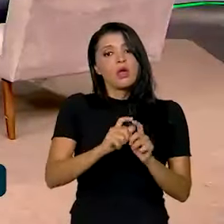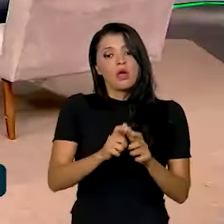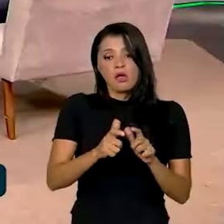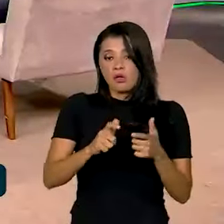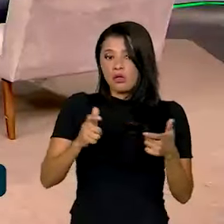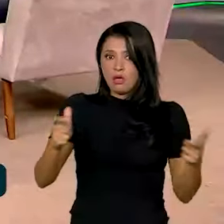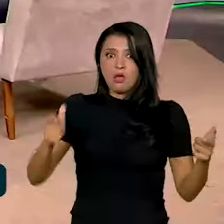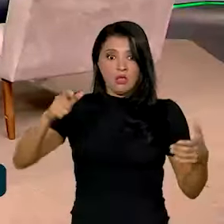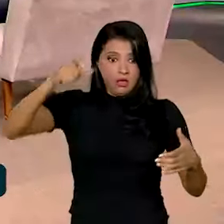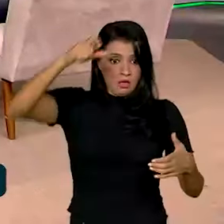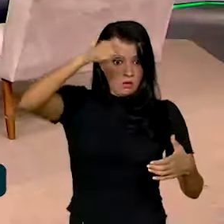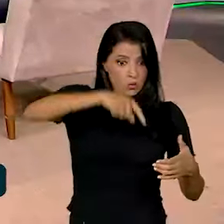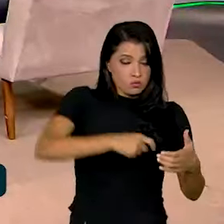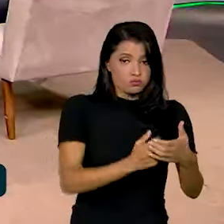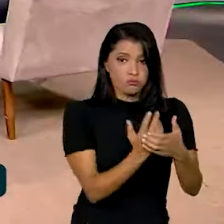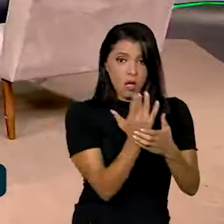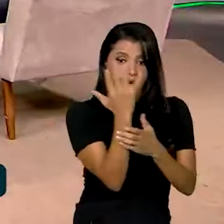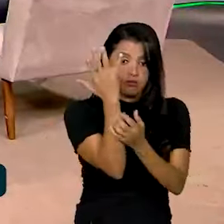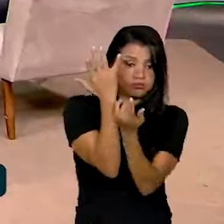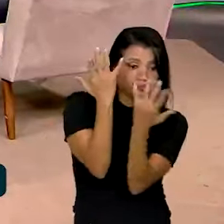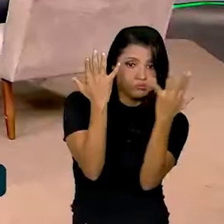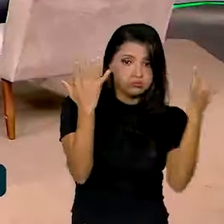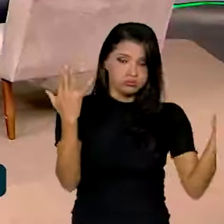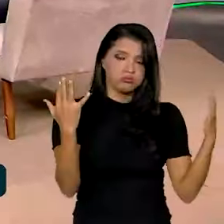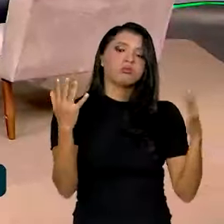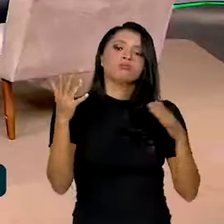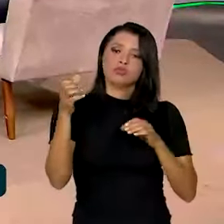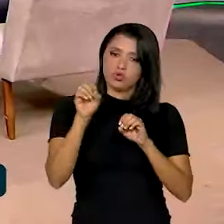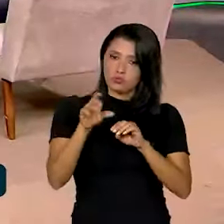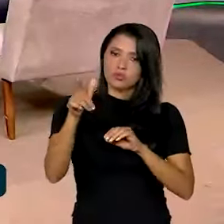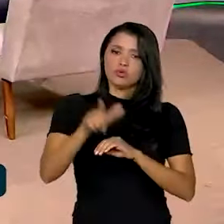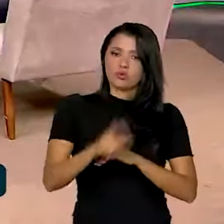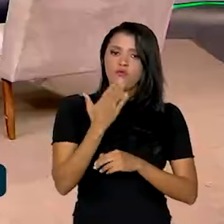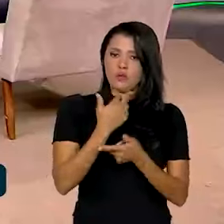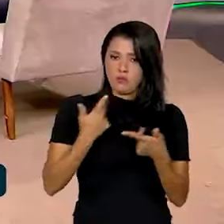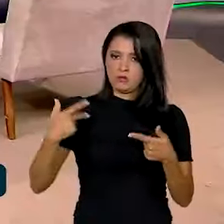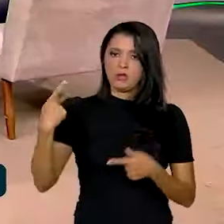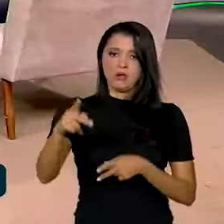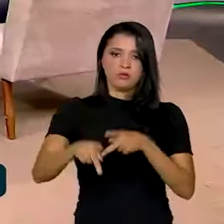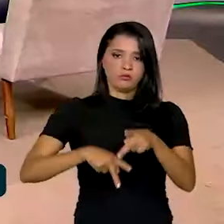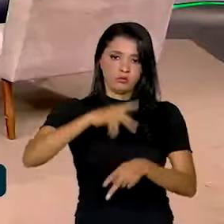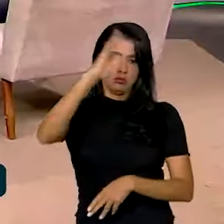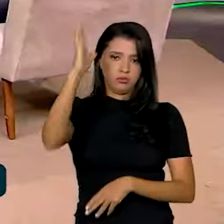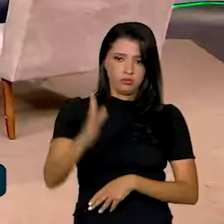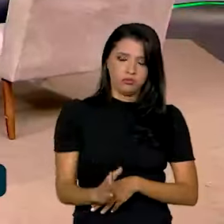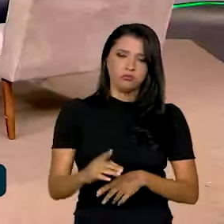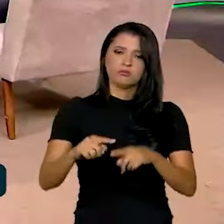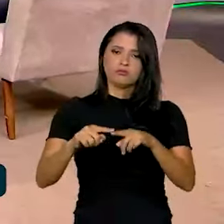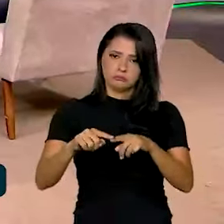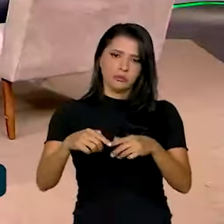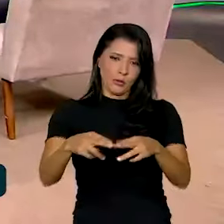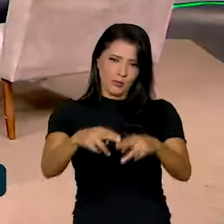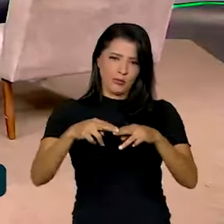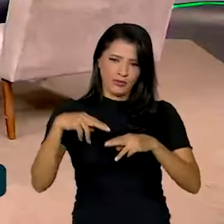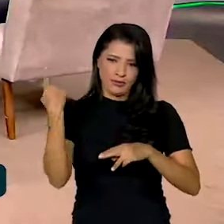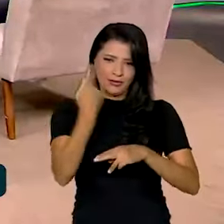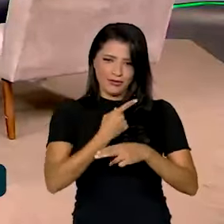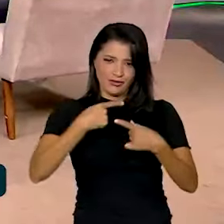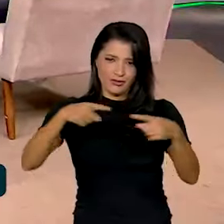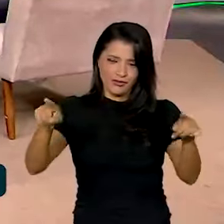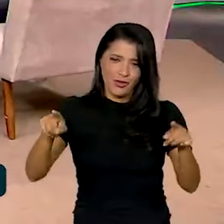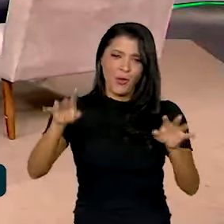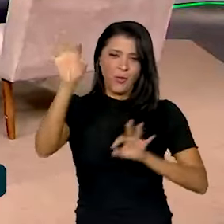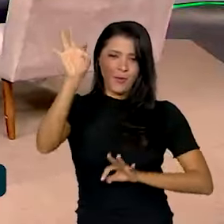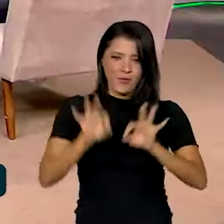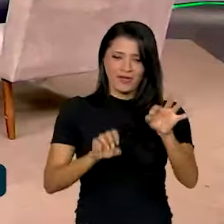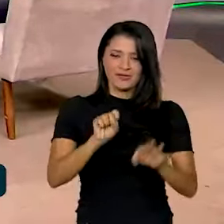essa produção para uma reeducação alimentar do nosso povo. Por isso que nós lançamos, o presidente Lula lançou o Plano Safra